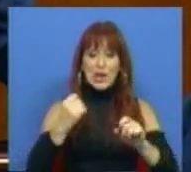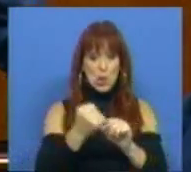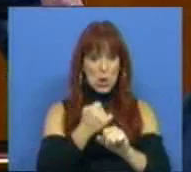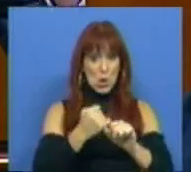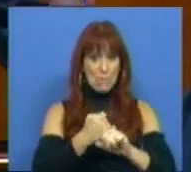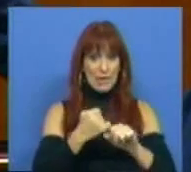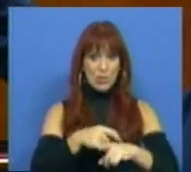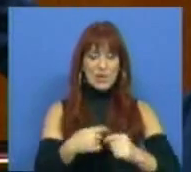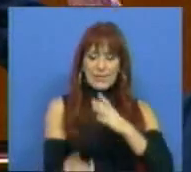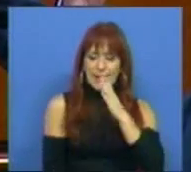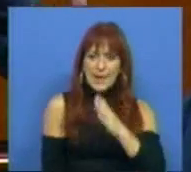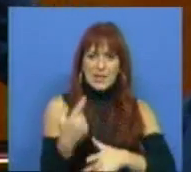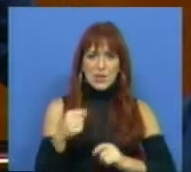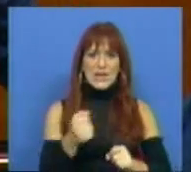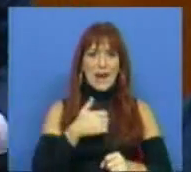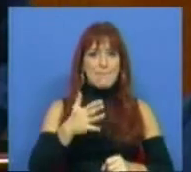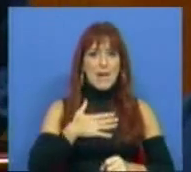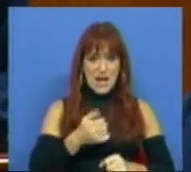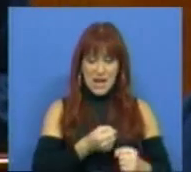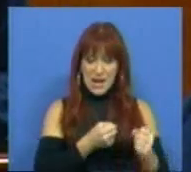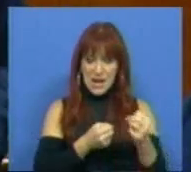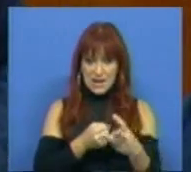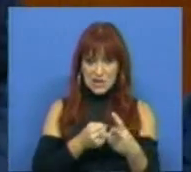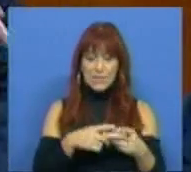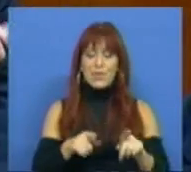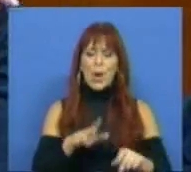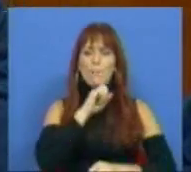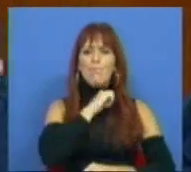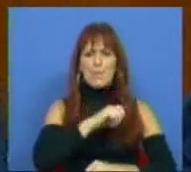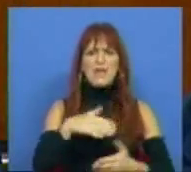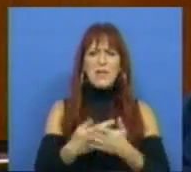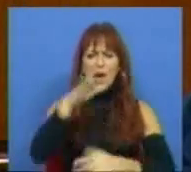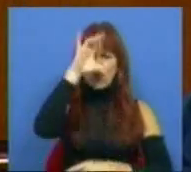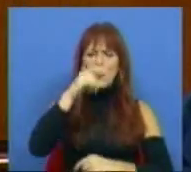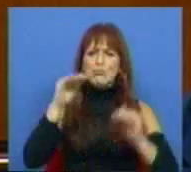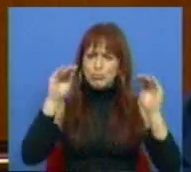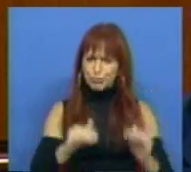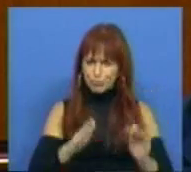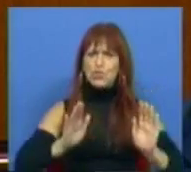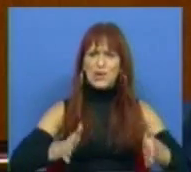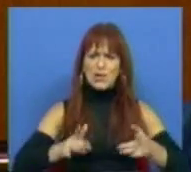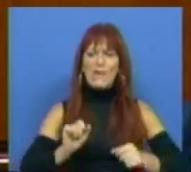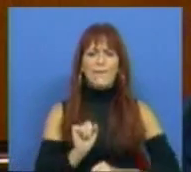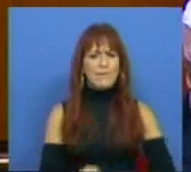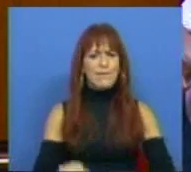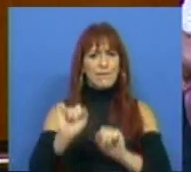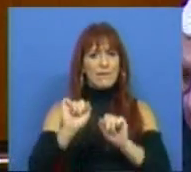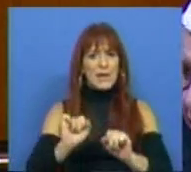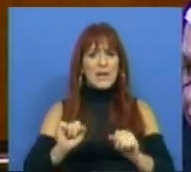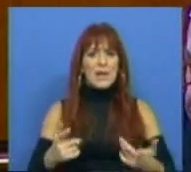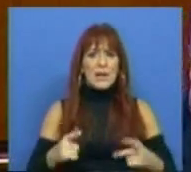operação de criação de empresas por forma... e que permitiu ao Estado já reduzir a sua